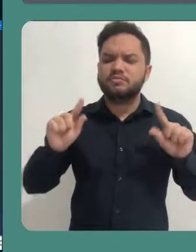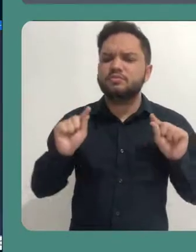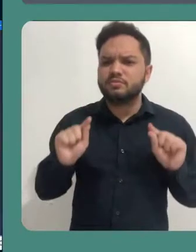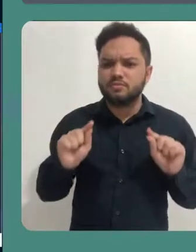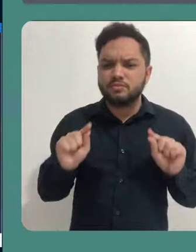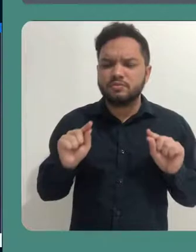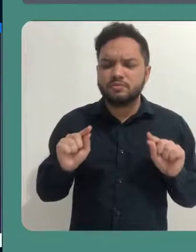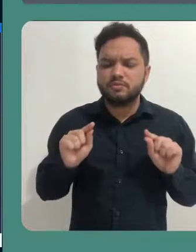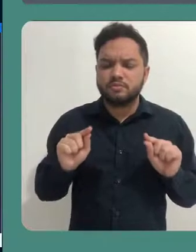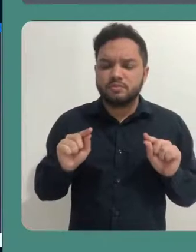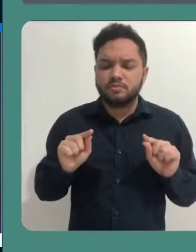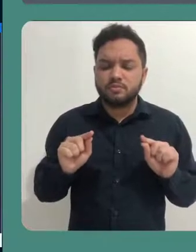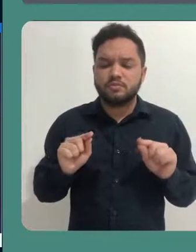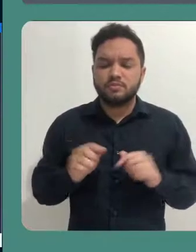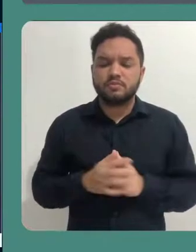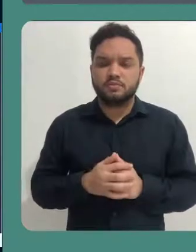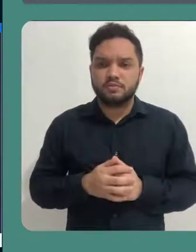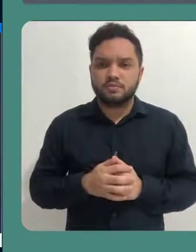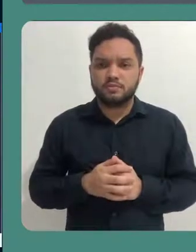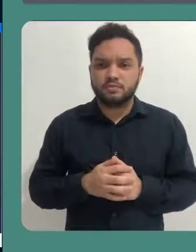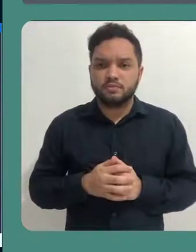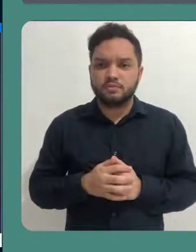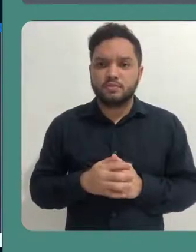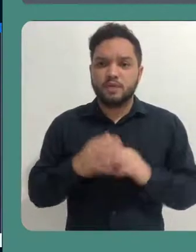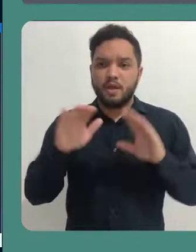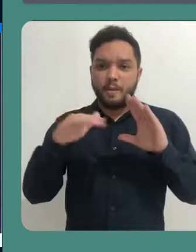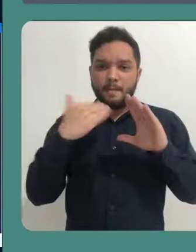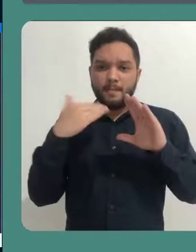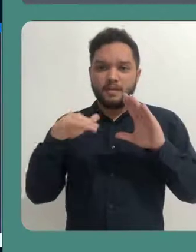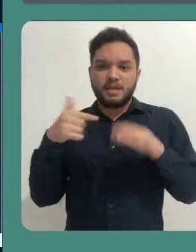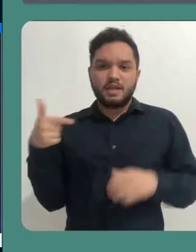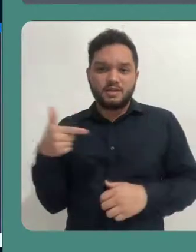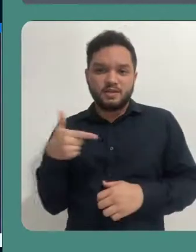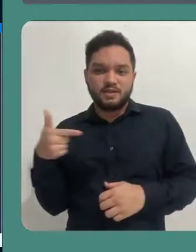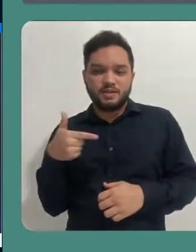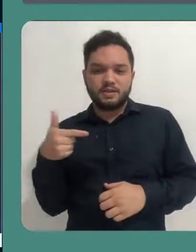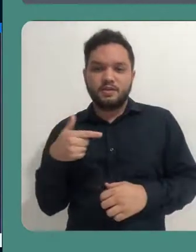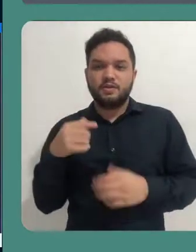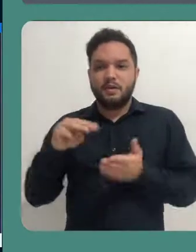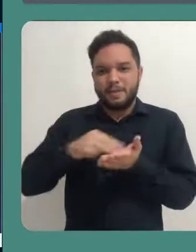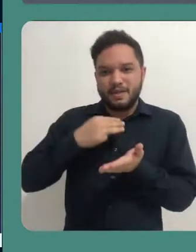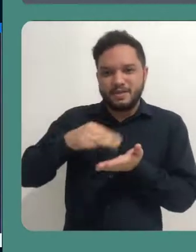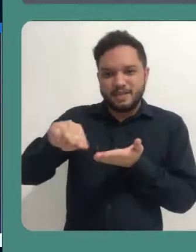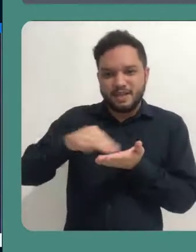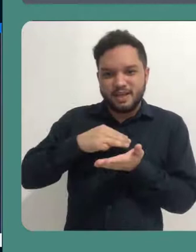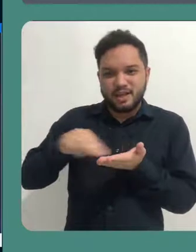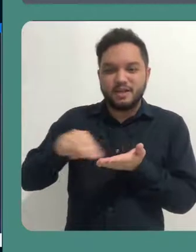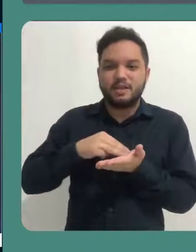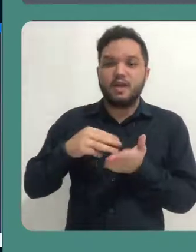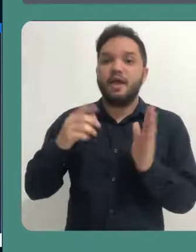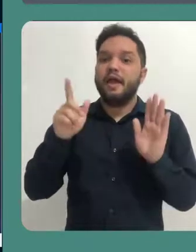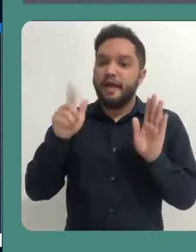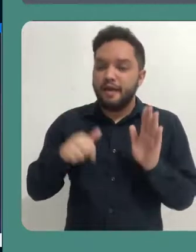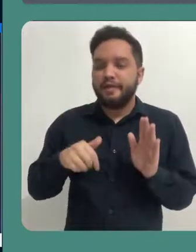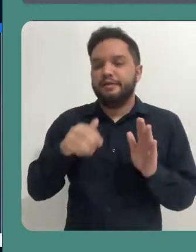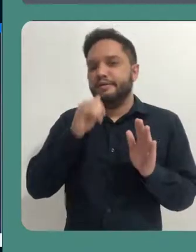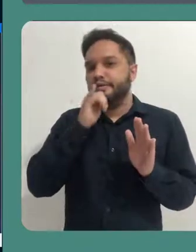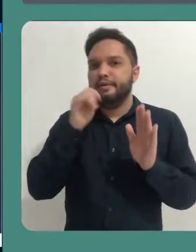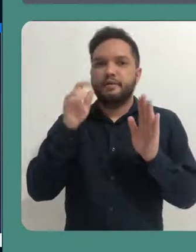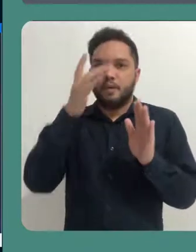aparecem geralmente as mensagens secundárias, sejam elas as perguntas que são